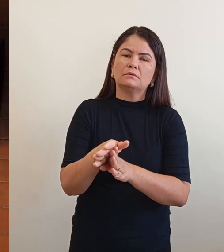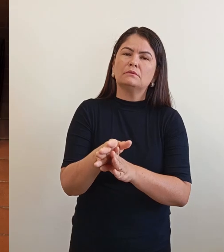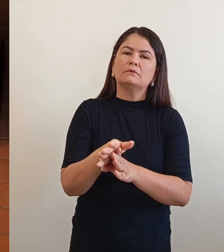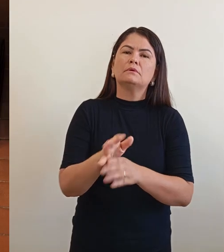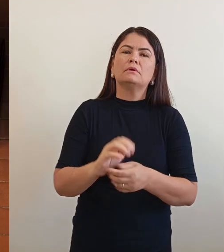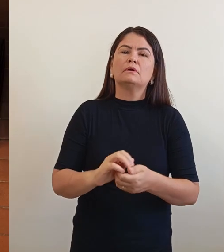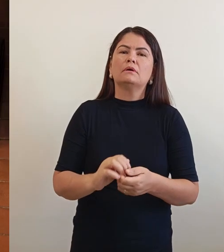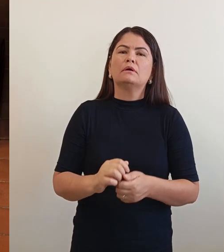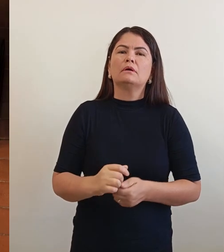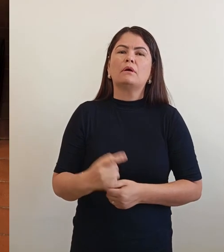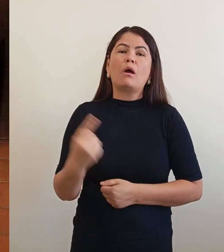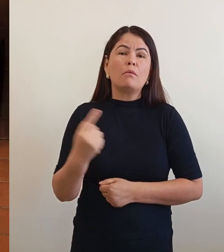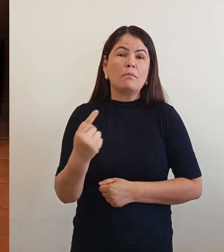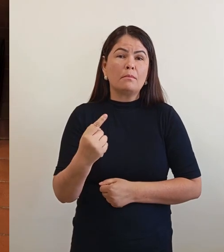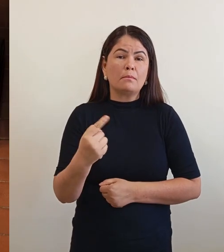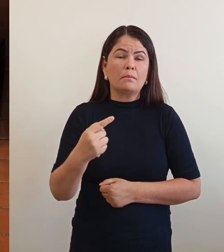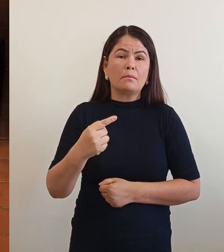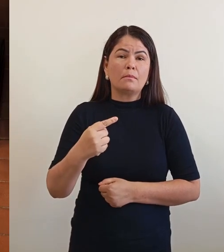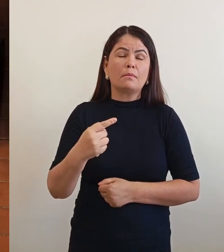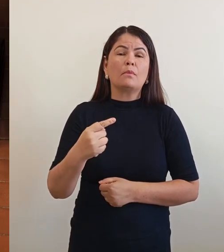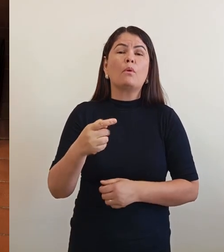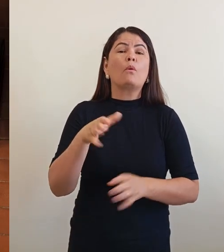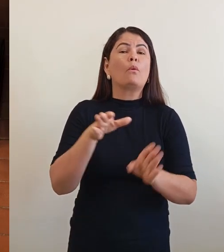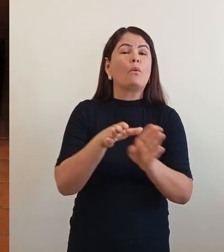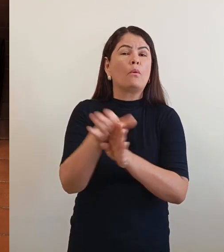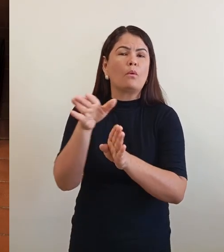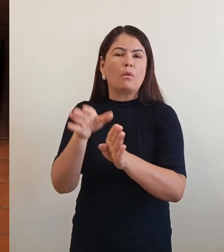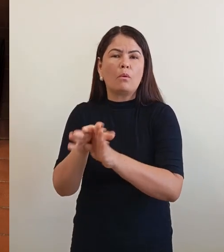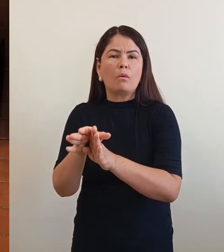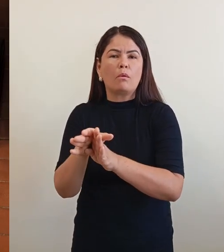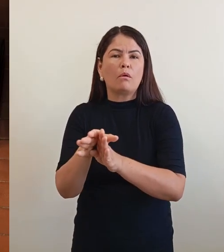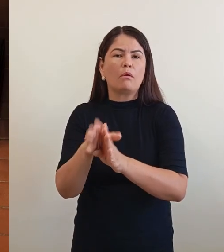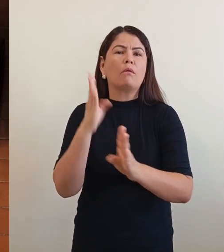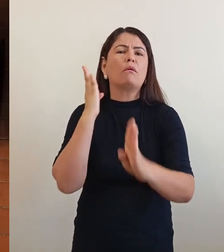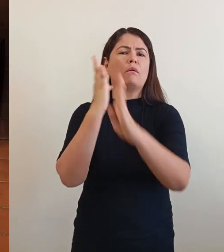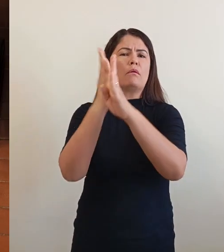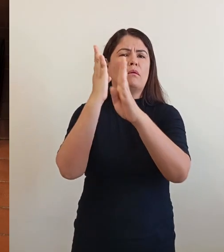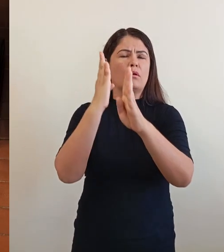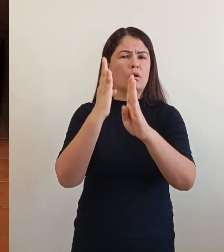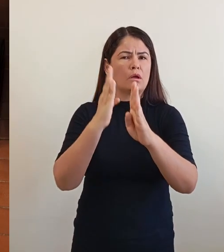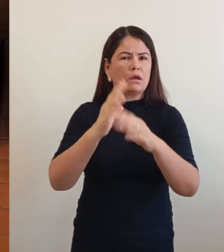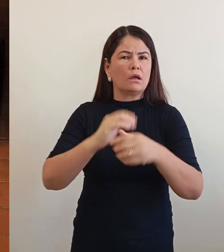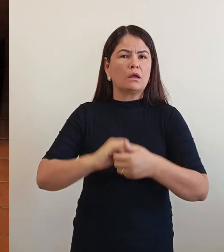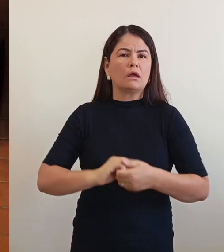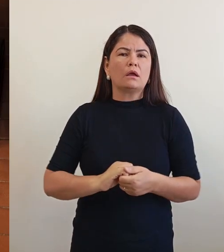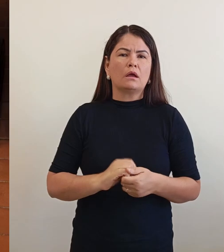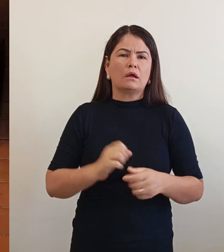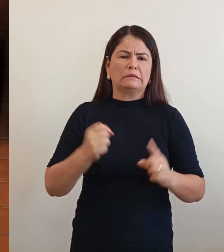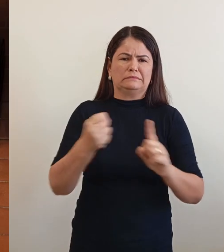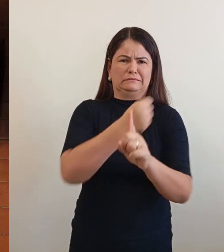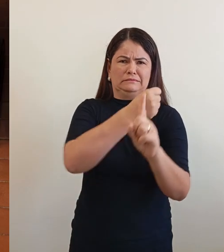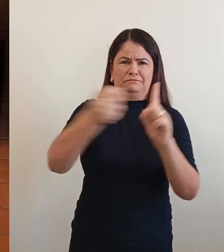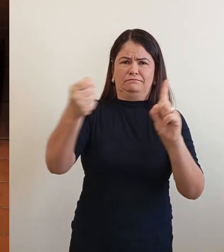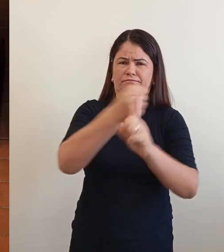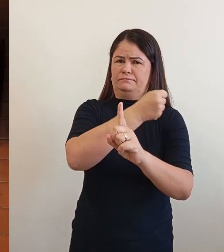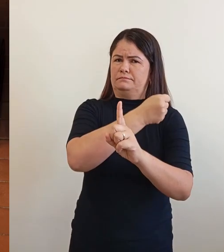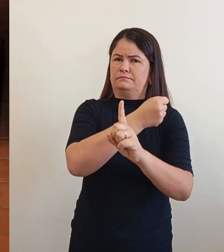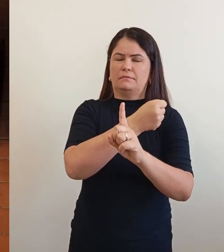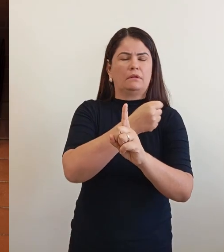conselho. Porque não é chegar e querer espancar, bater, não é por aí.